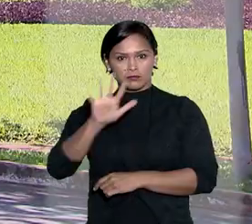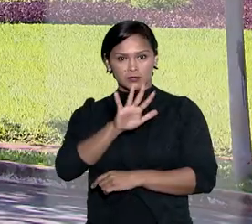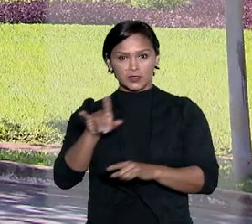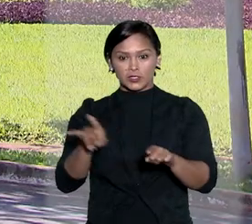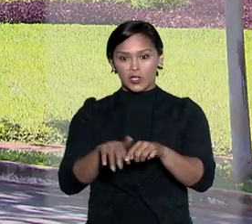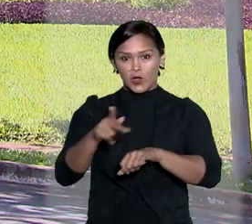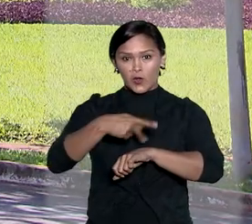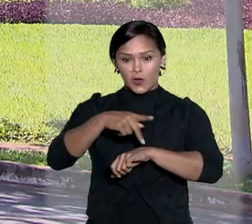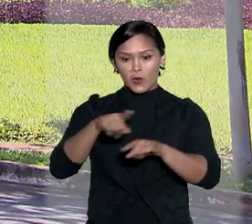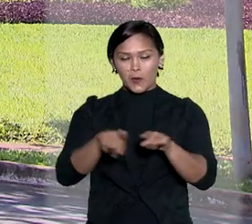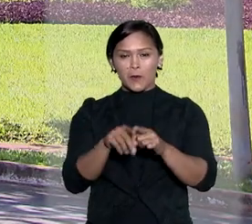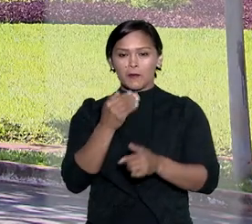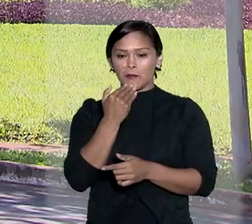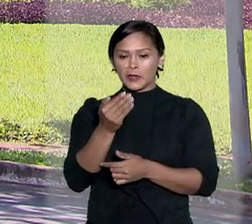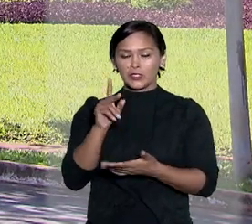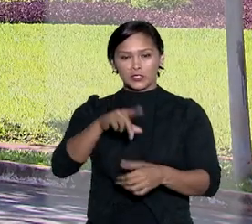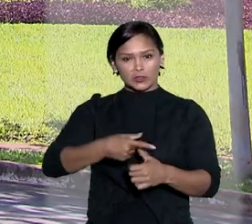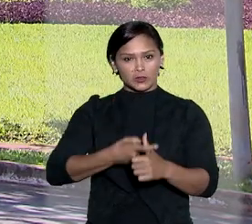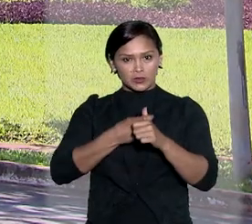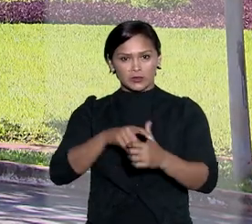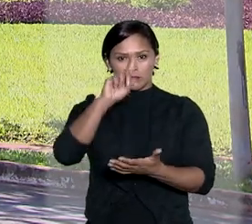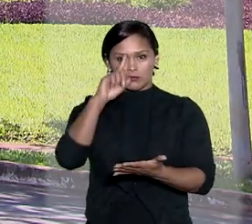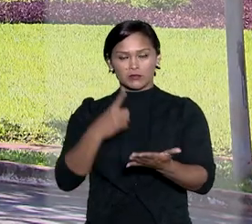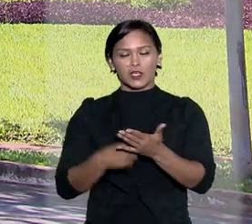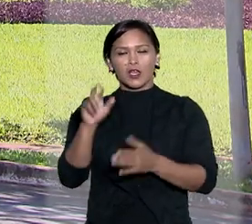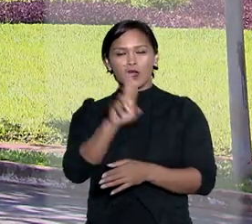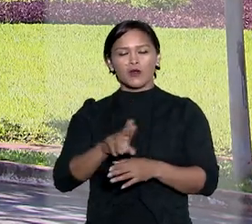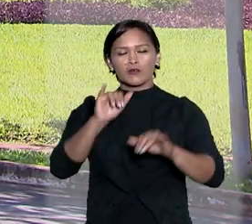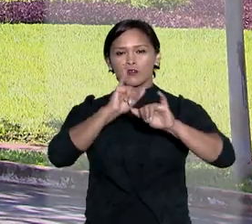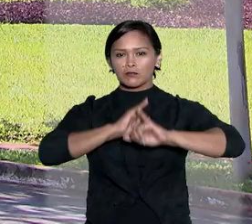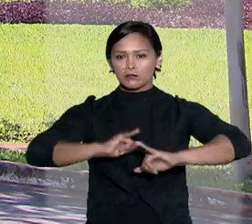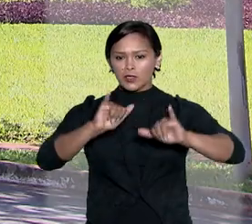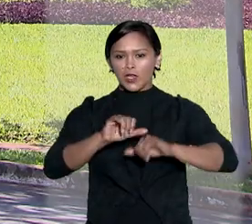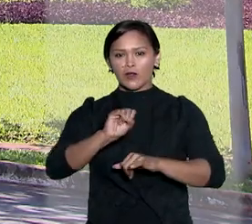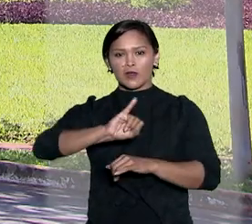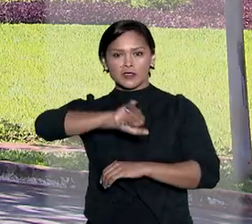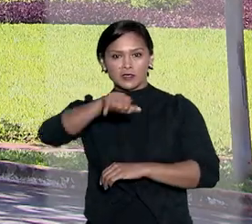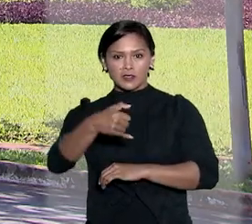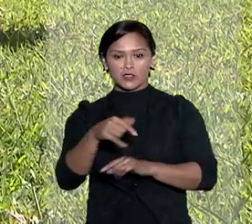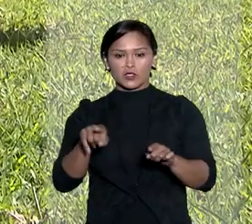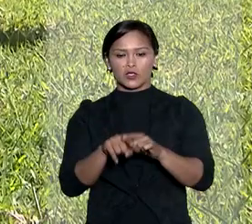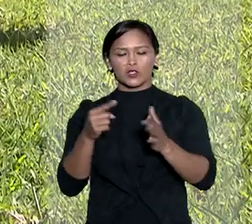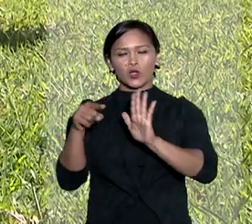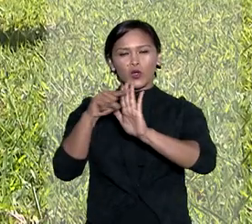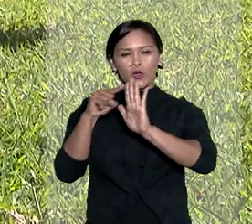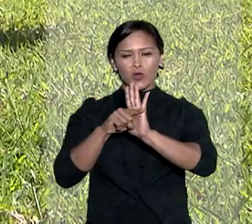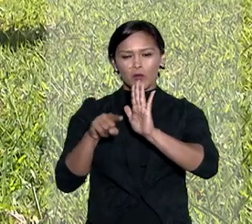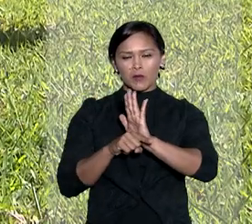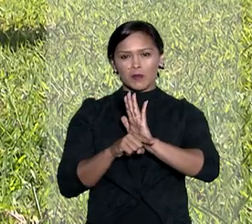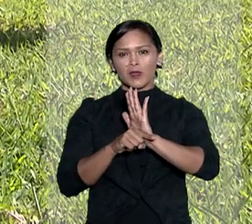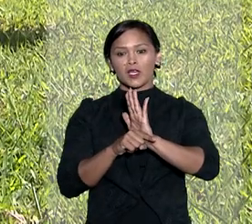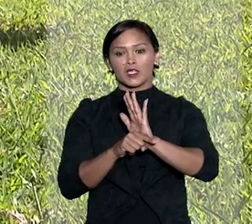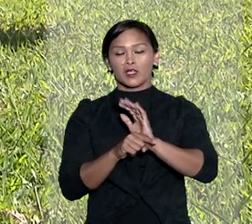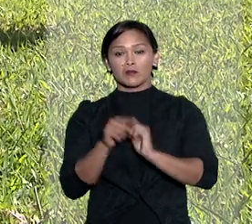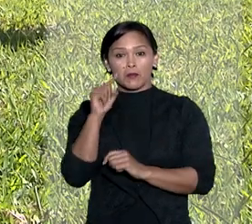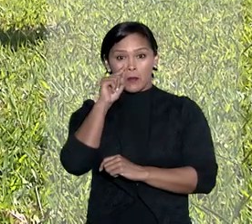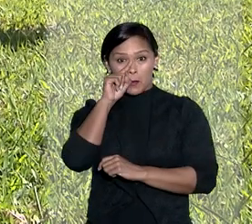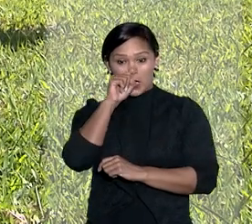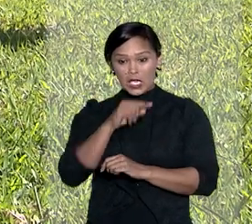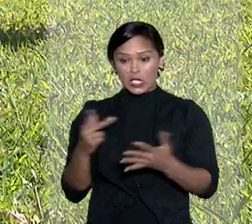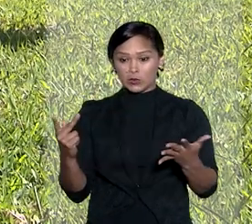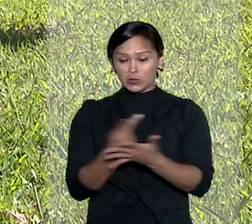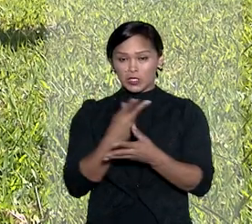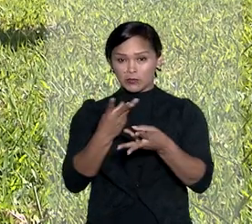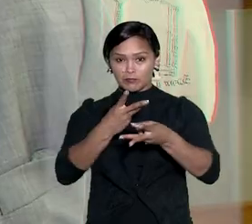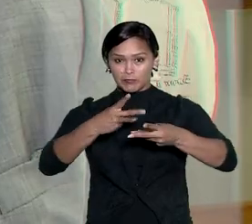No pedido de suspensão dessa decisão, a União argumentou ao STJ que o cumprimento traria risco de dano